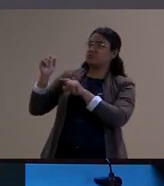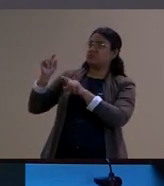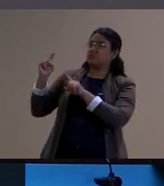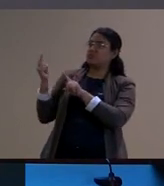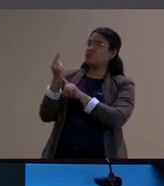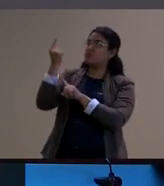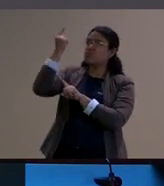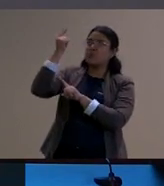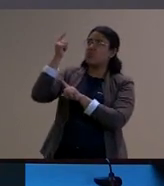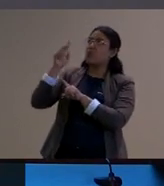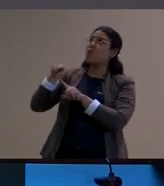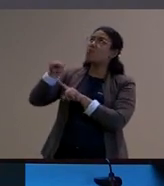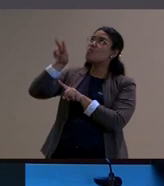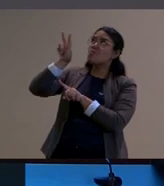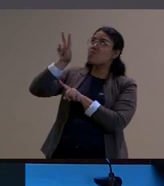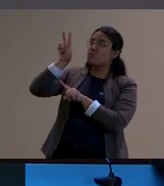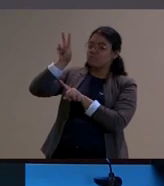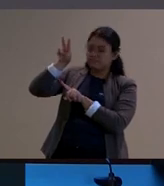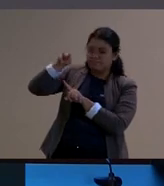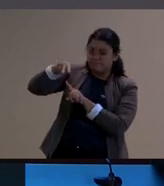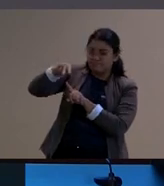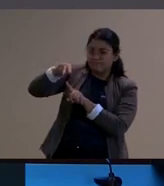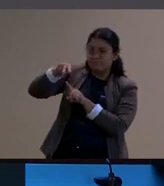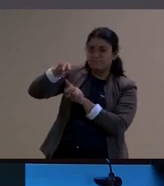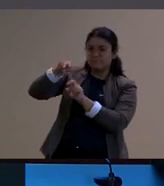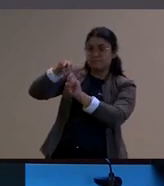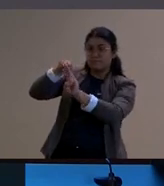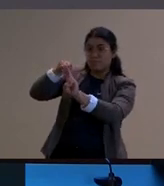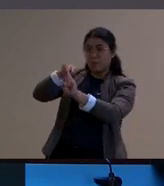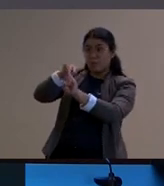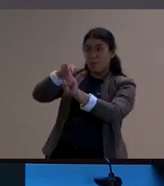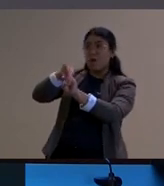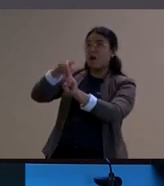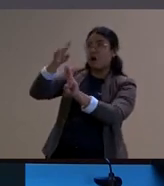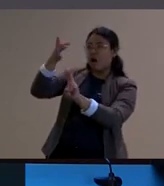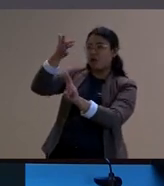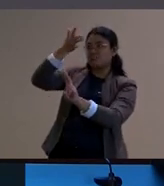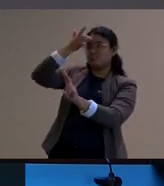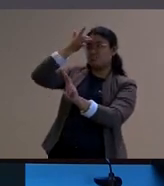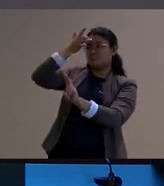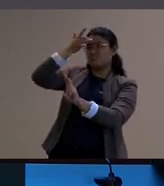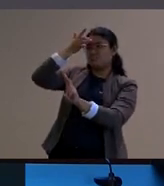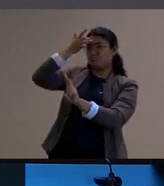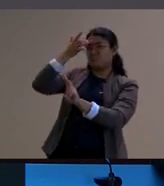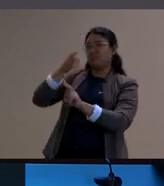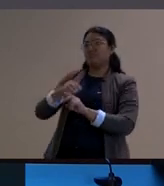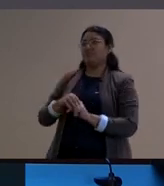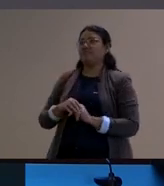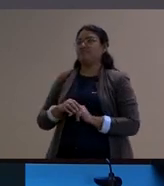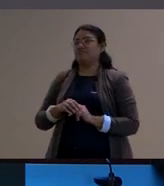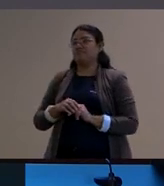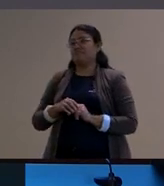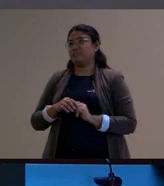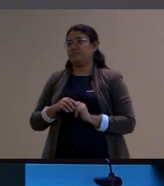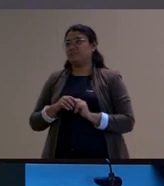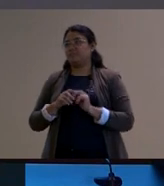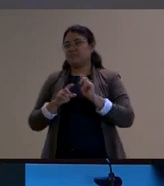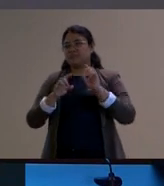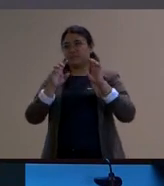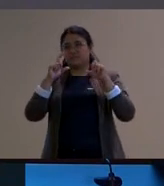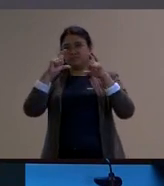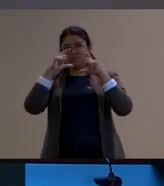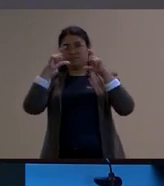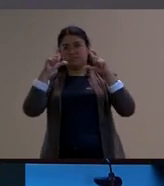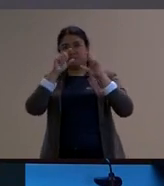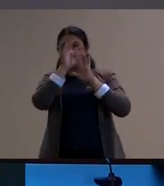ela olha para o pedestal e aquilo que chama atenção é aquilo que fica na memória dela então tem um trechinho lá abre aspas que diz